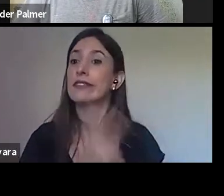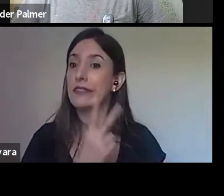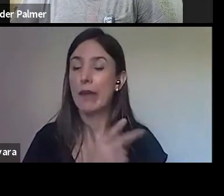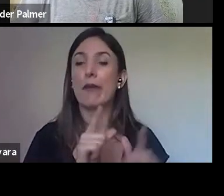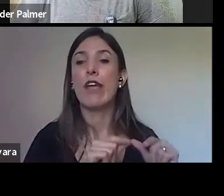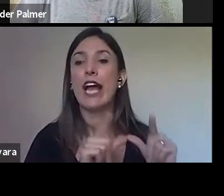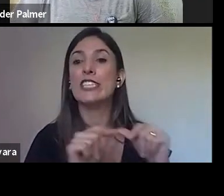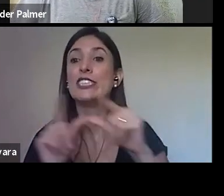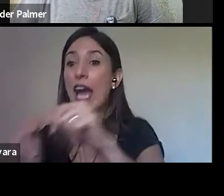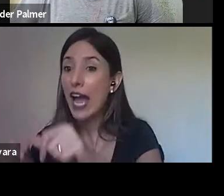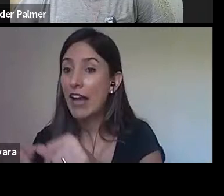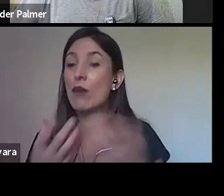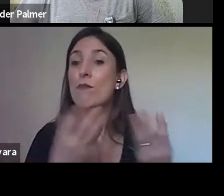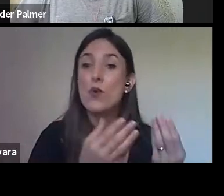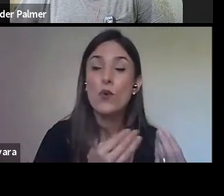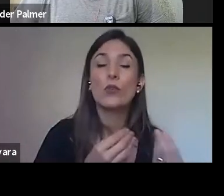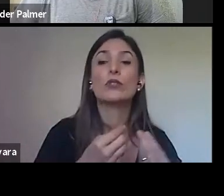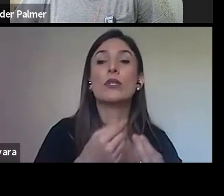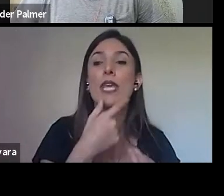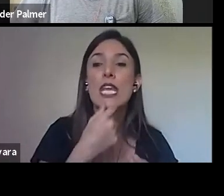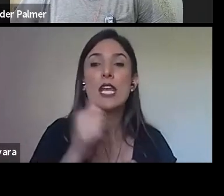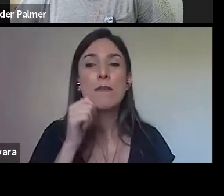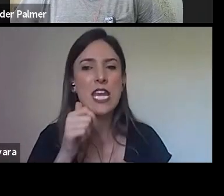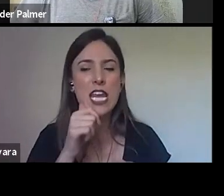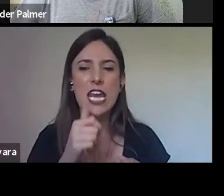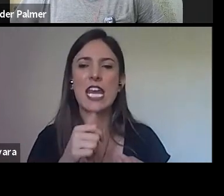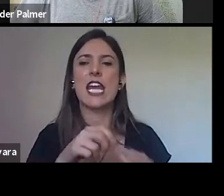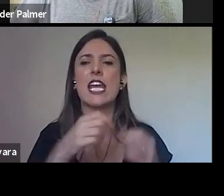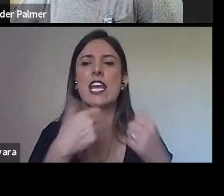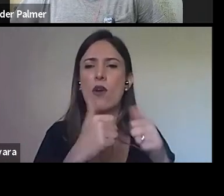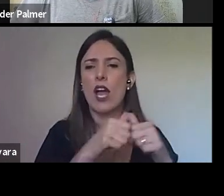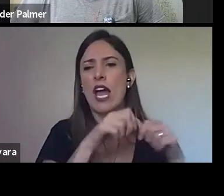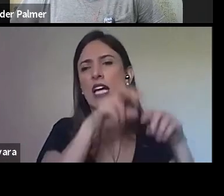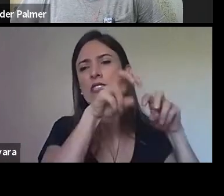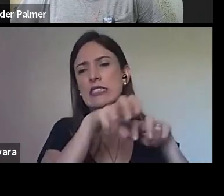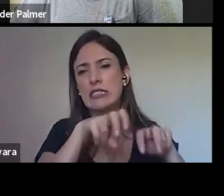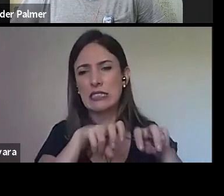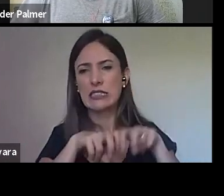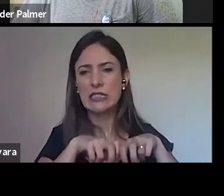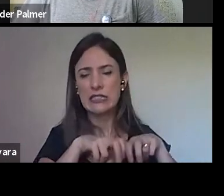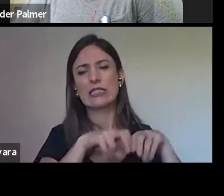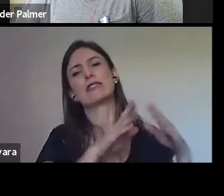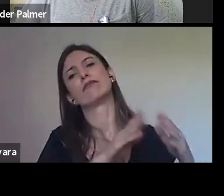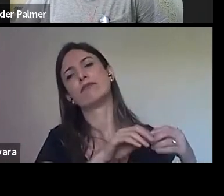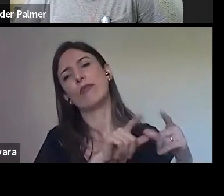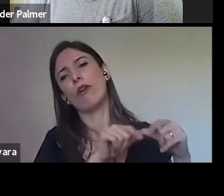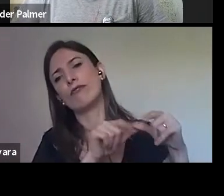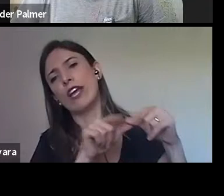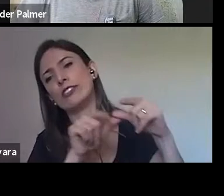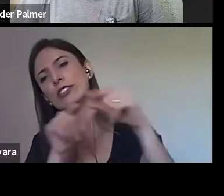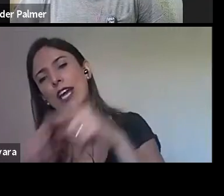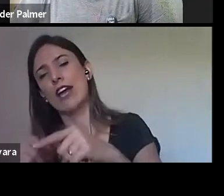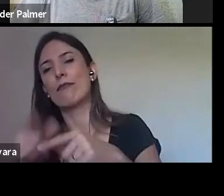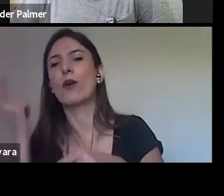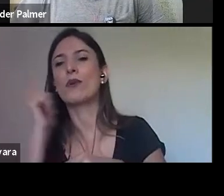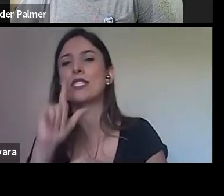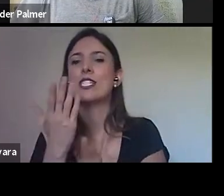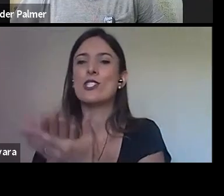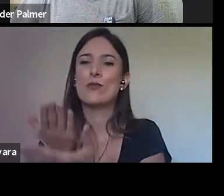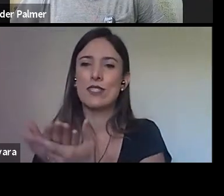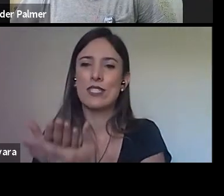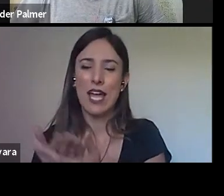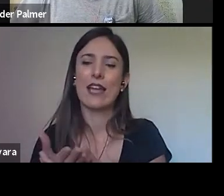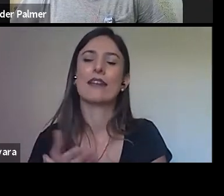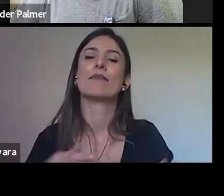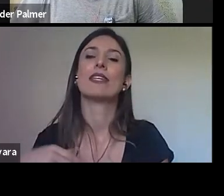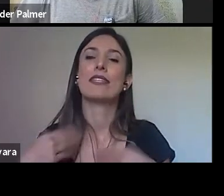havia, inclusive, distinções entre a obrigatoriedade escolar no século XIX foi se estabelecendo, mas